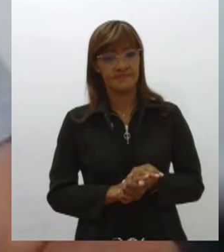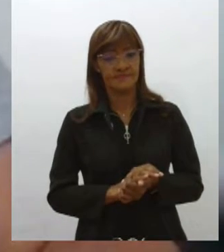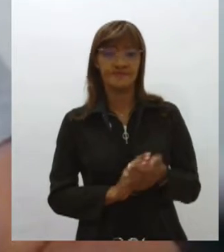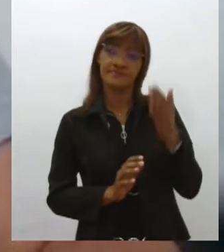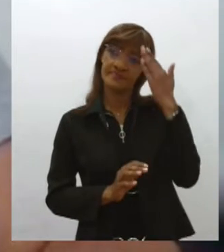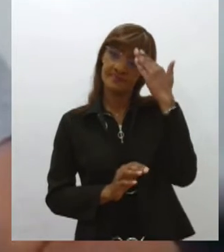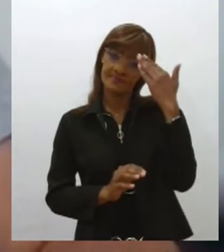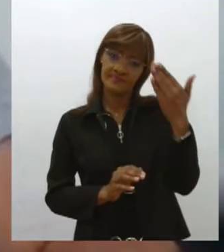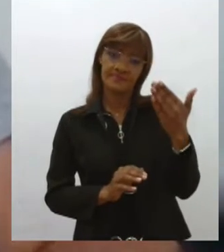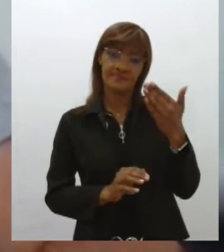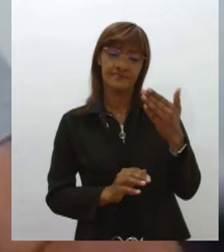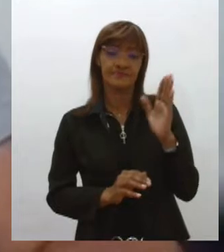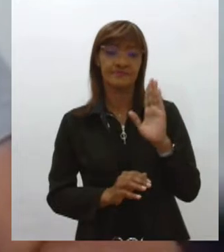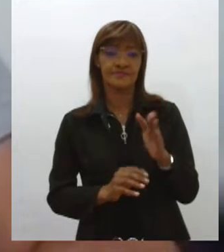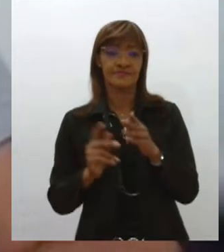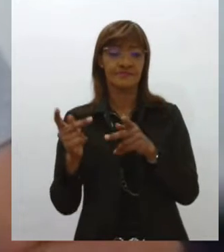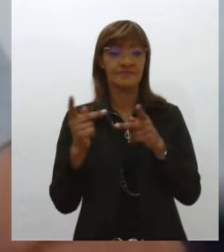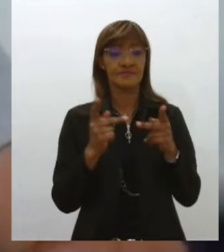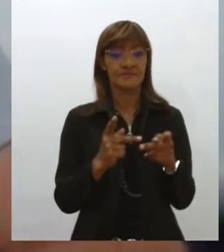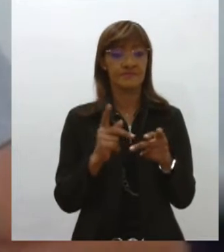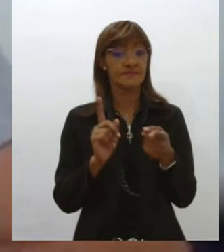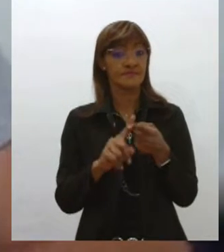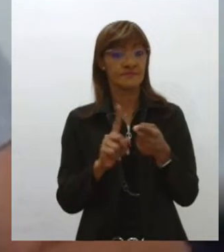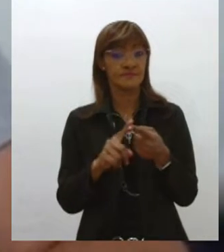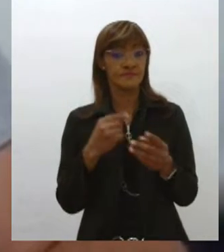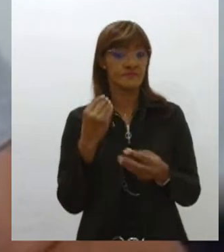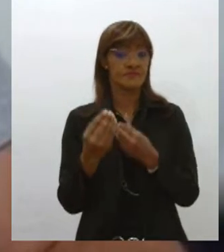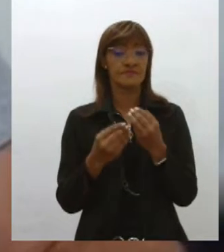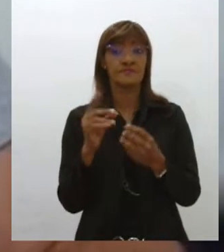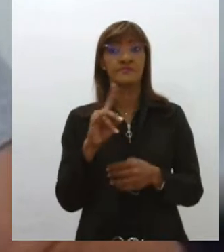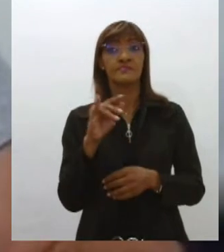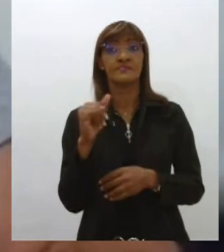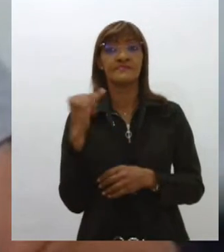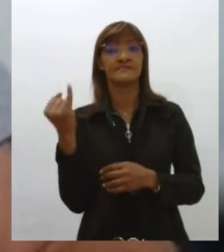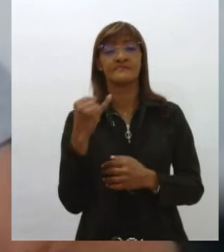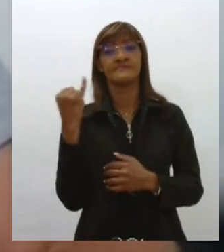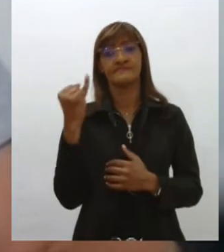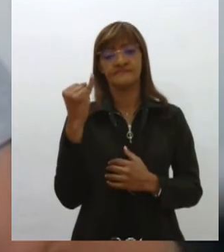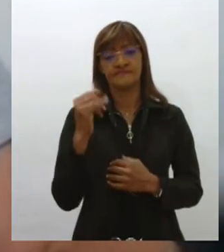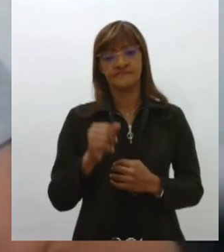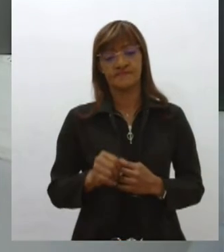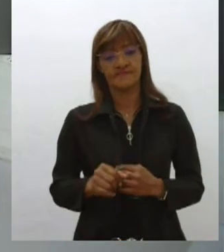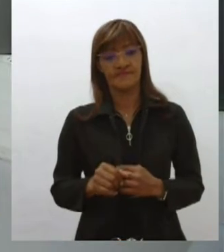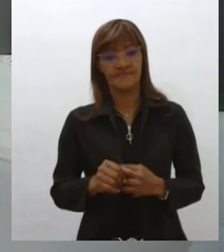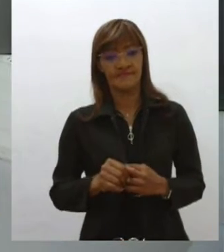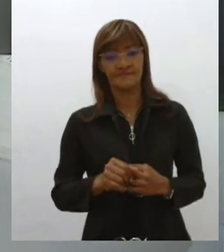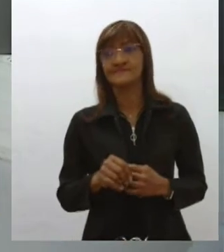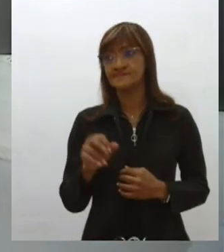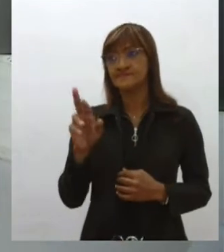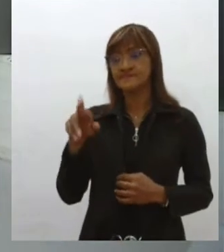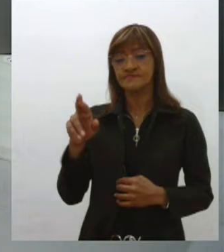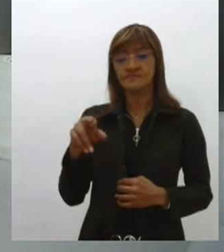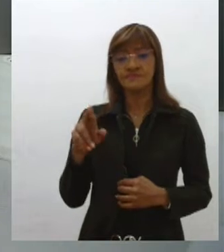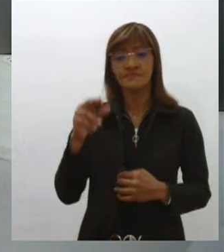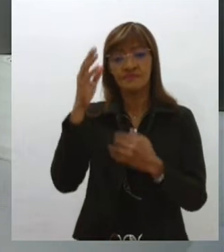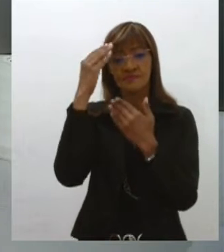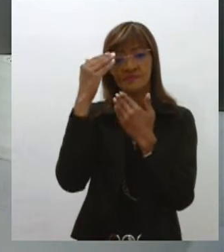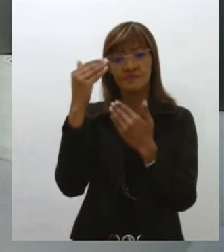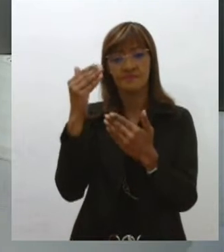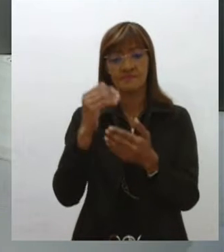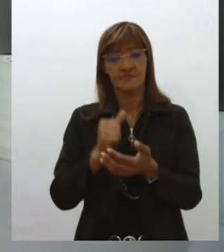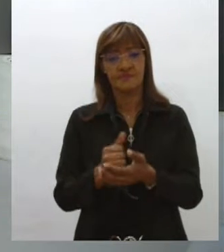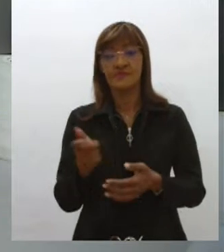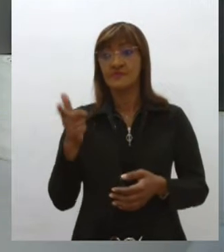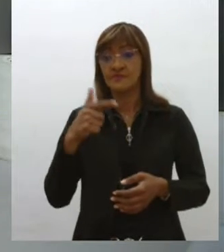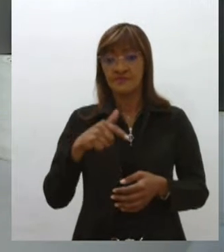Feliz de estar aqui para falar um pouquinho sobre esse dia tão importante para a história nacional. Isso mesmo. Nós que agradecemos, viu? Mais uma vez a